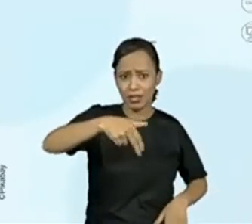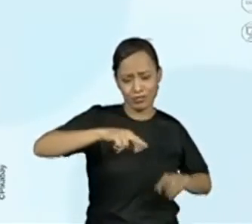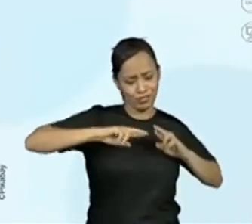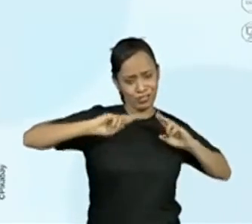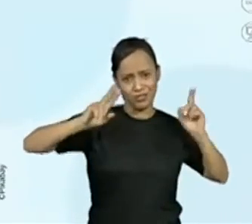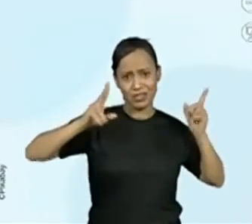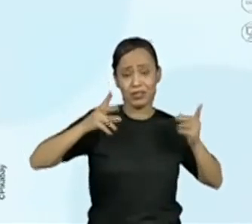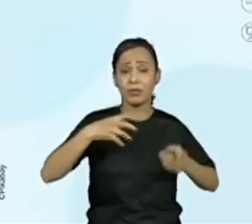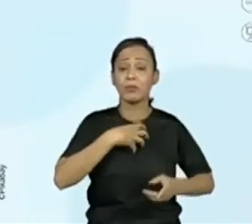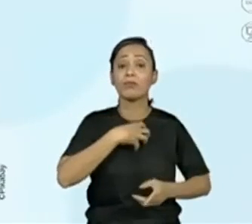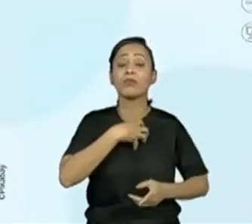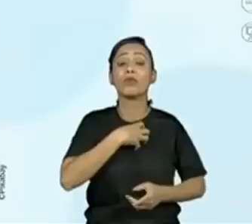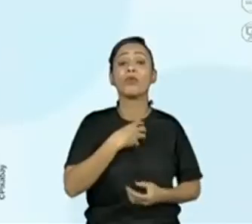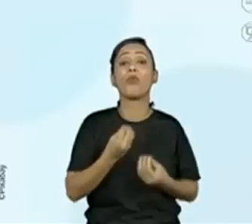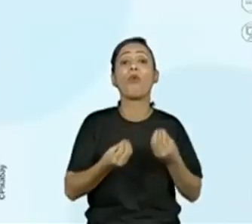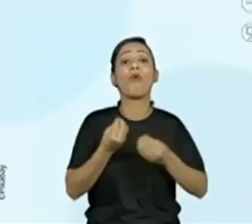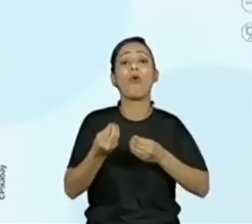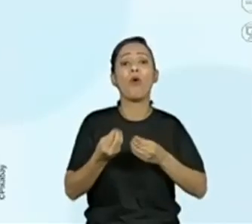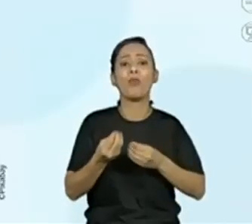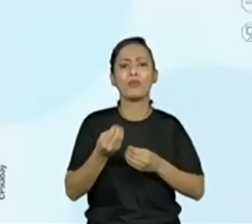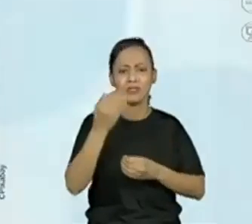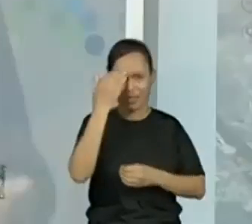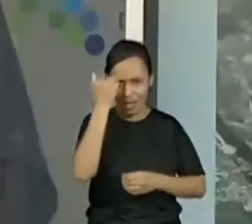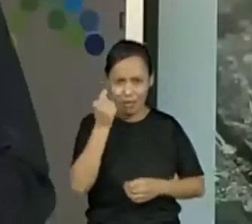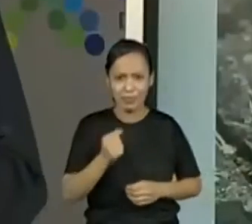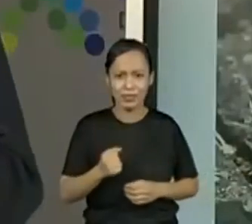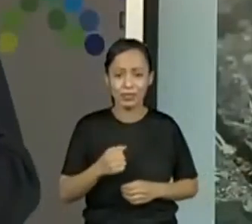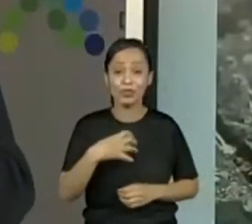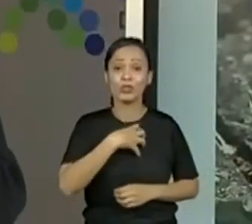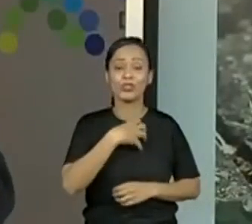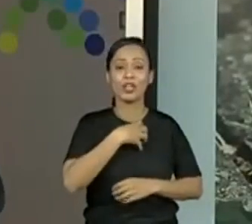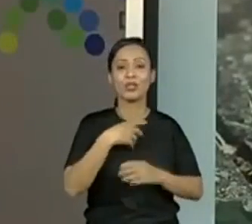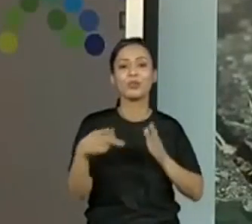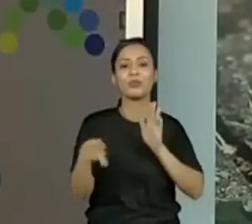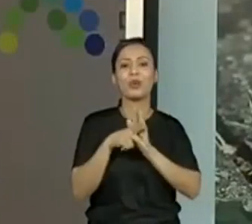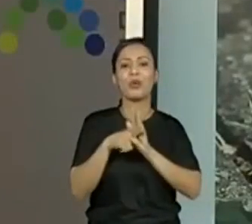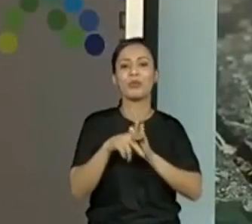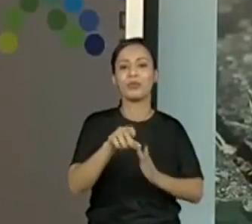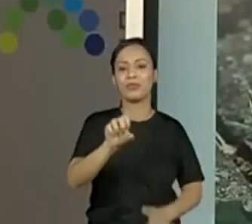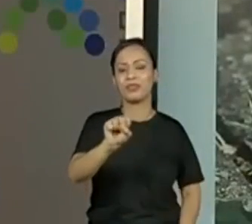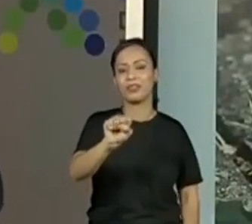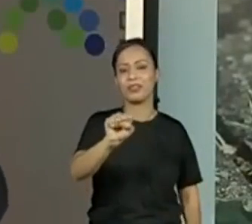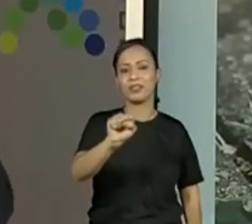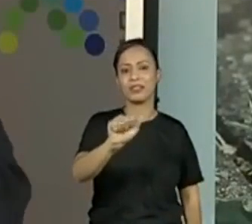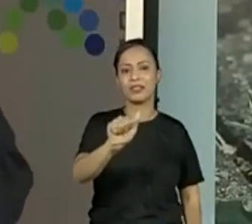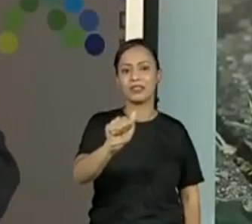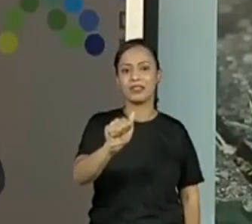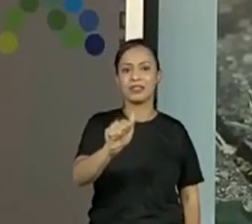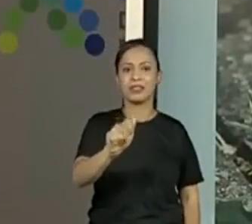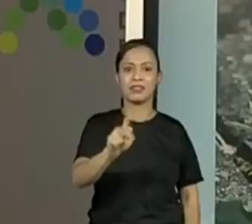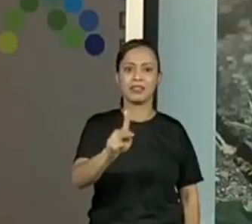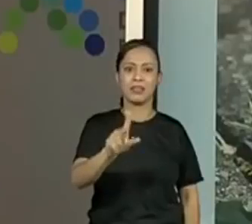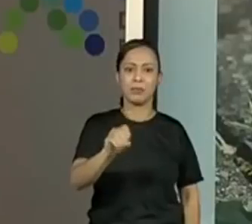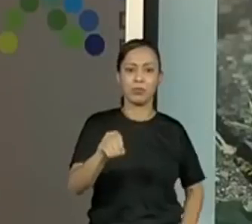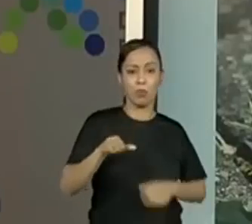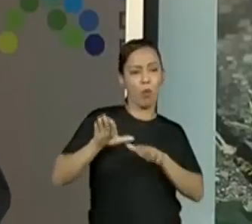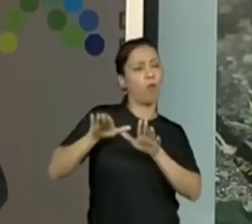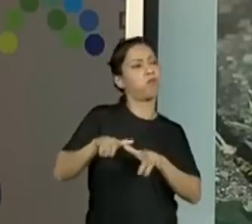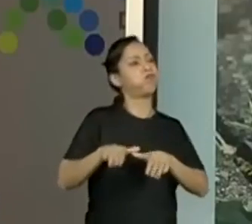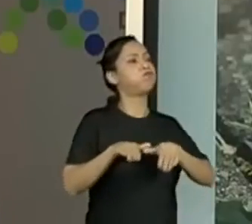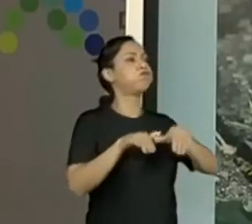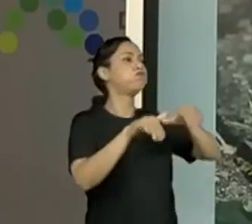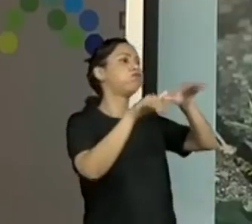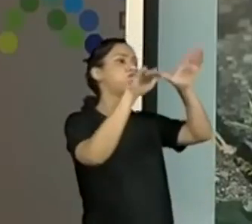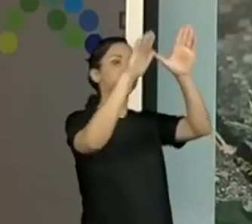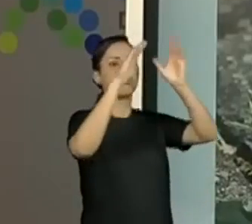sapos se locomovem de que maneira, então? Os animais podem andar, eles podem voar, eles